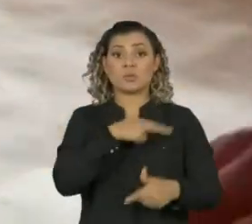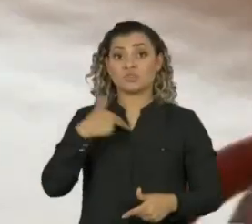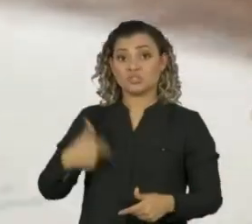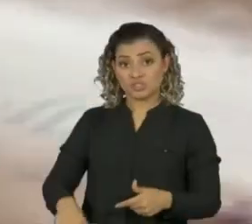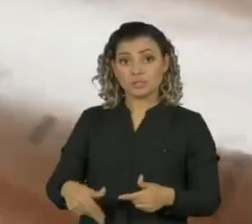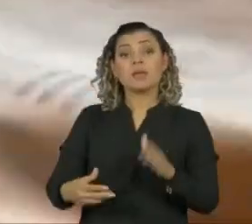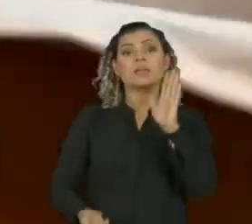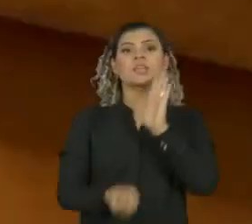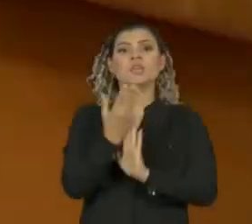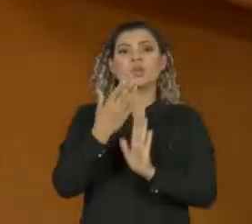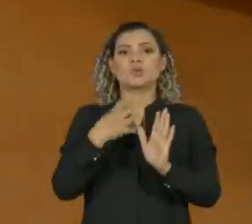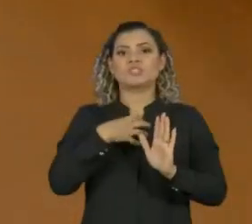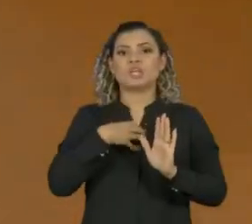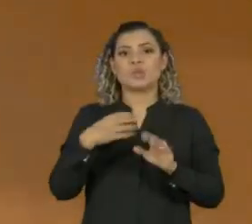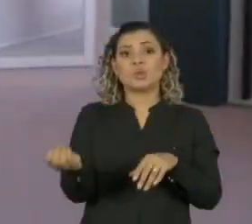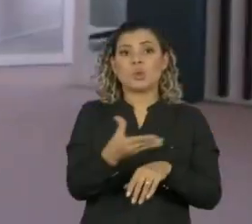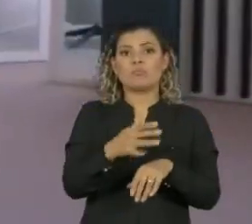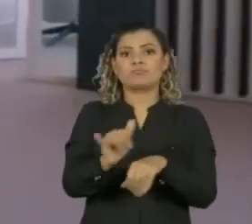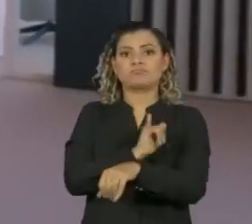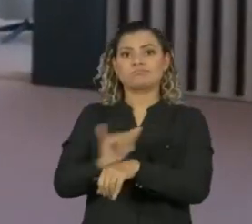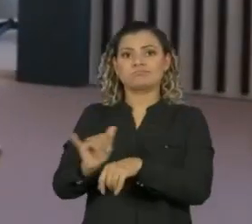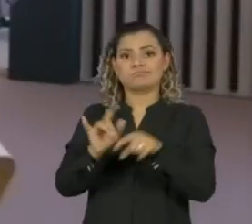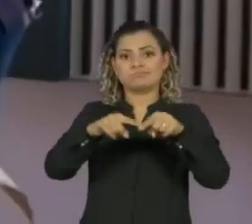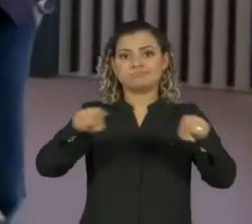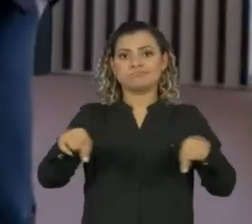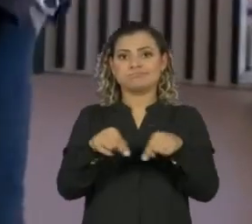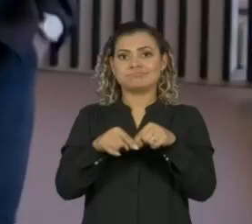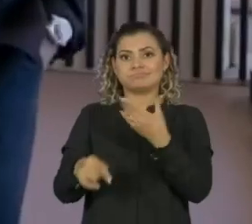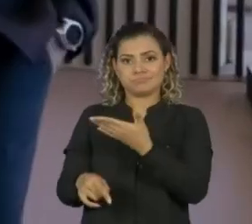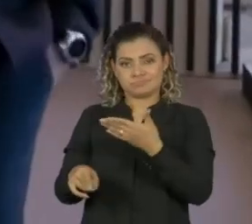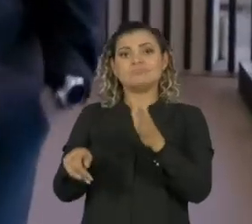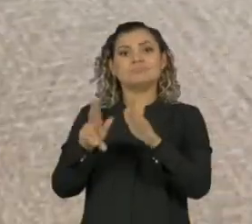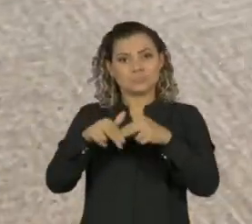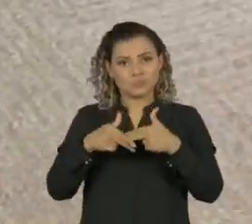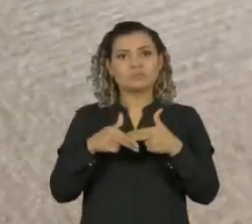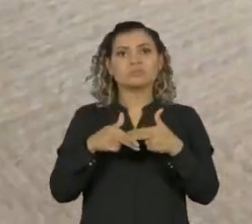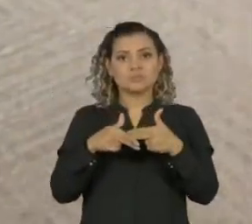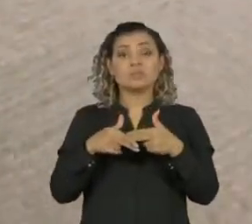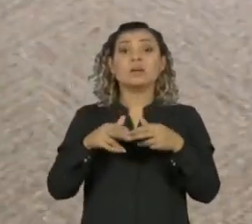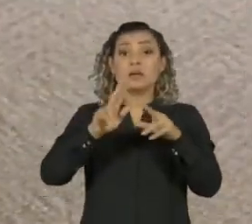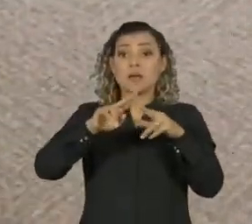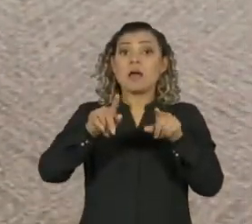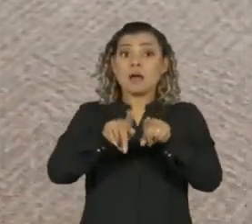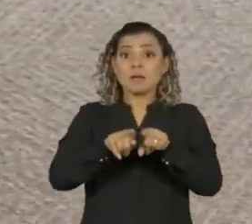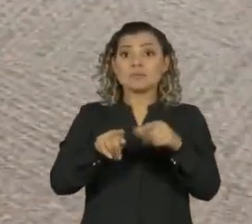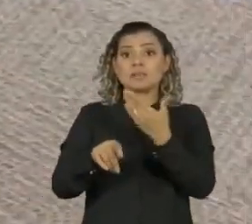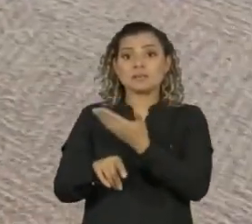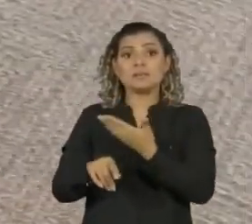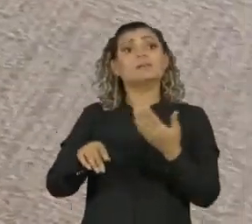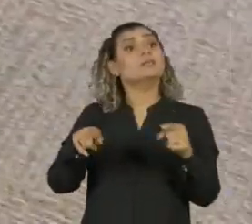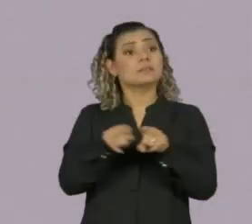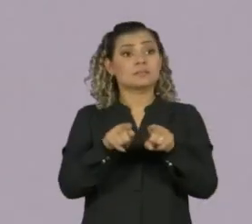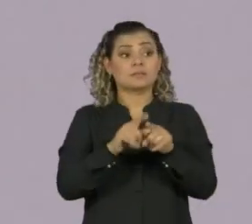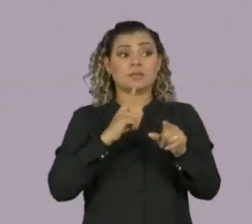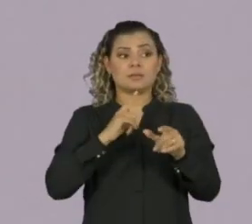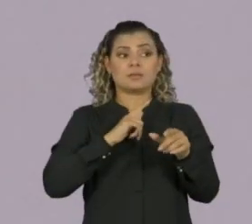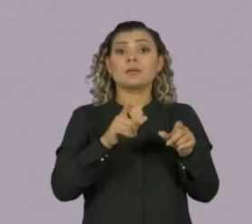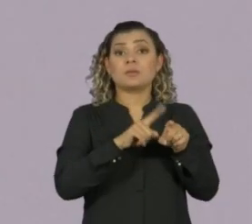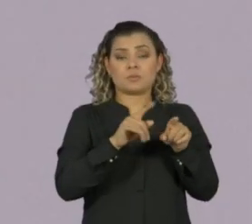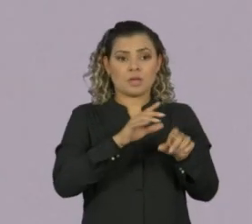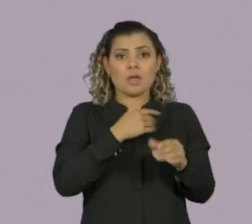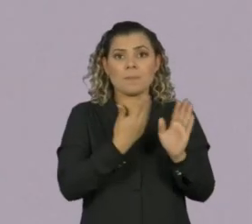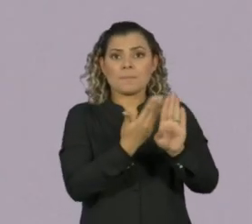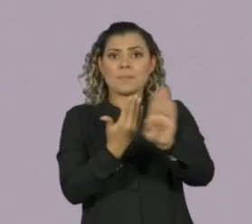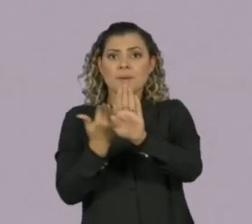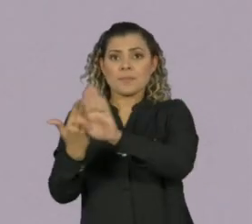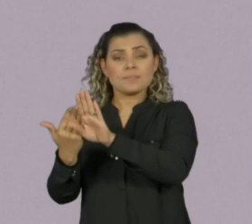criou um protótipo do design em seus escritórios em Amsterdã. Algumas ideias são corredores de mão única, zonas de exclusão em